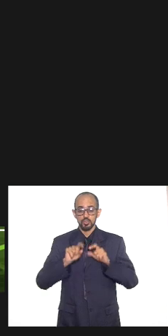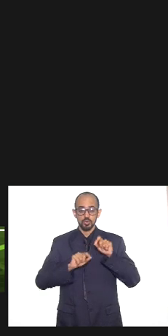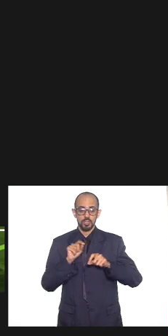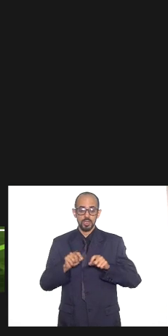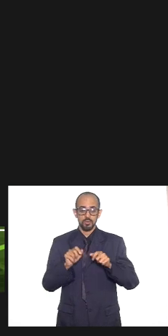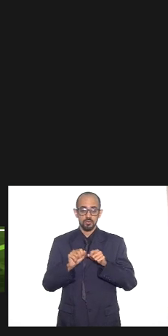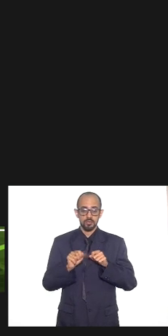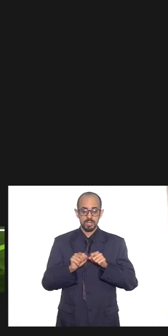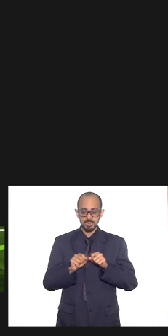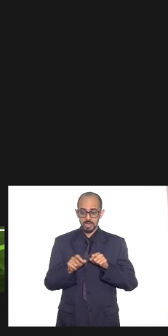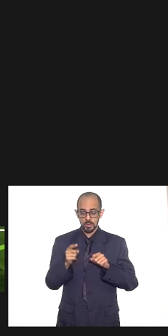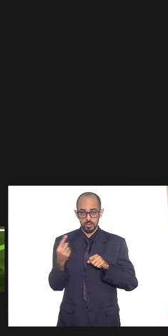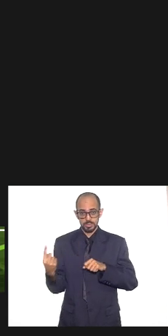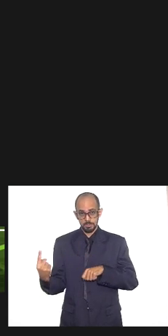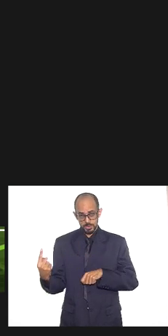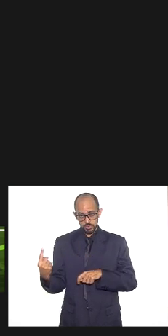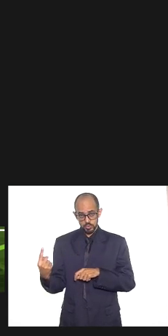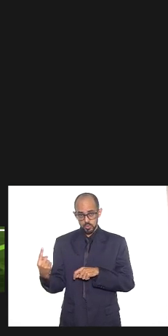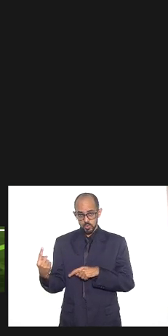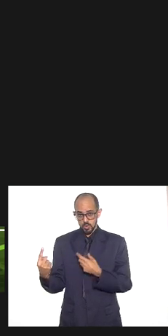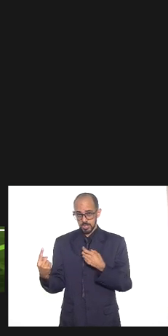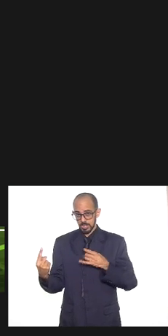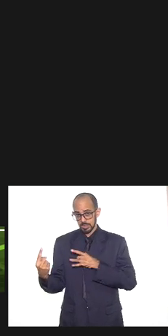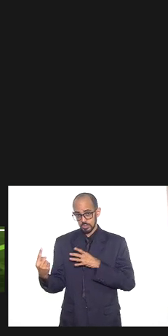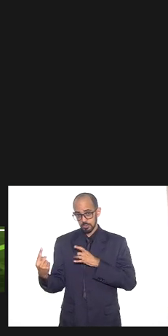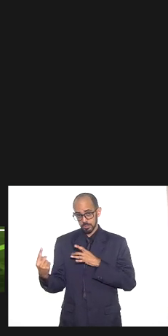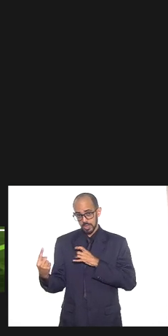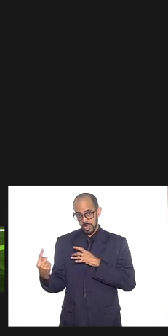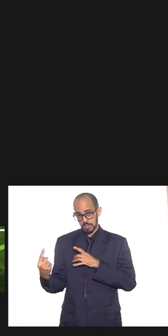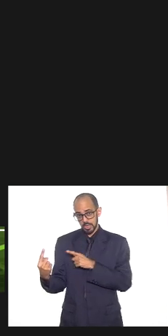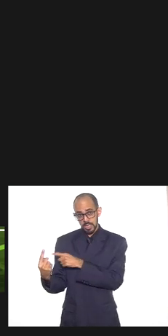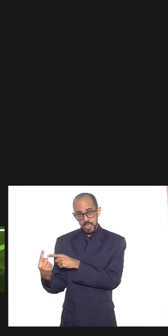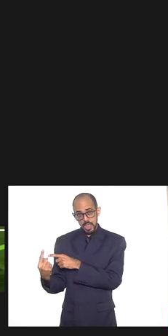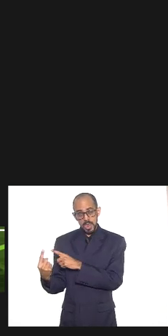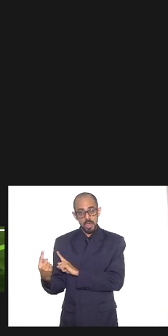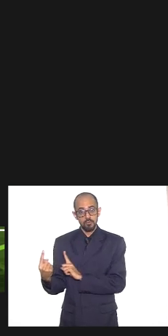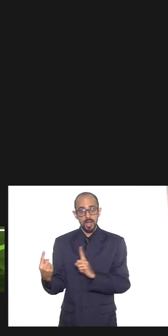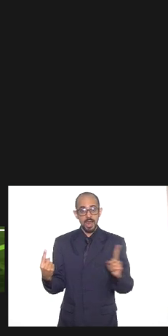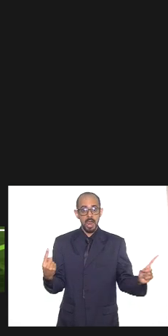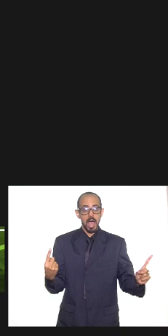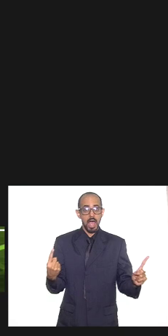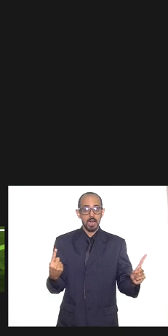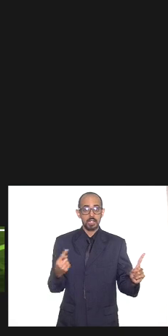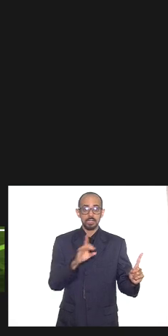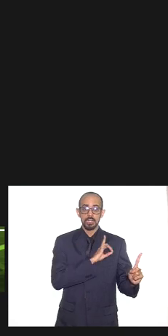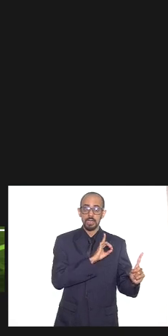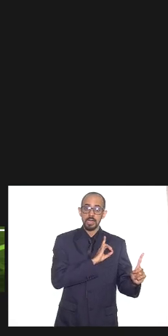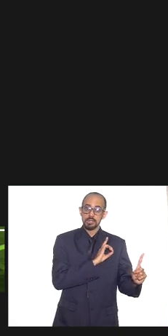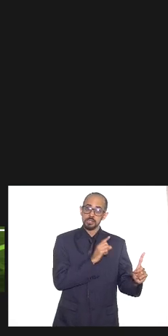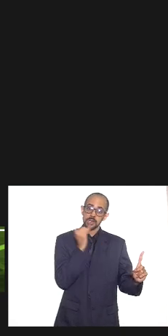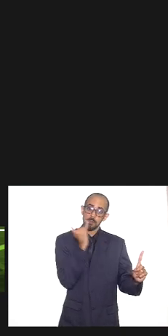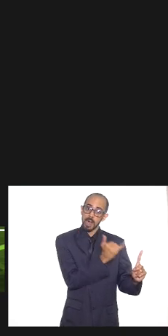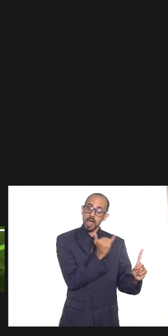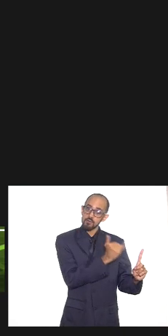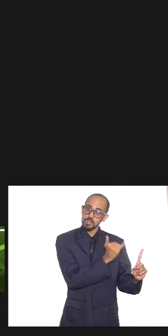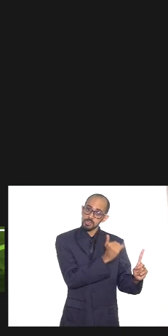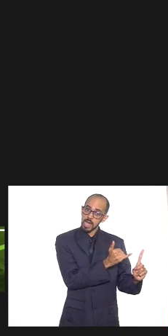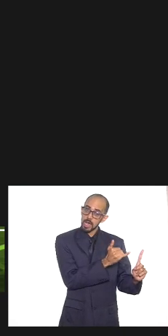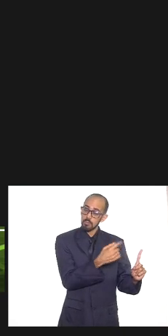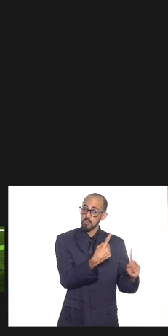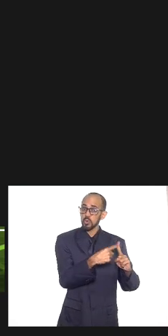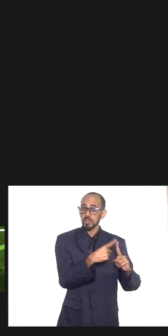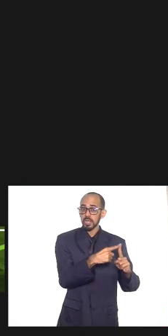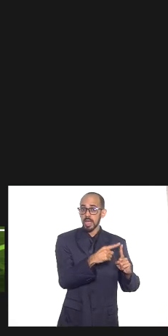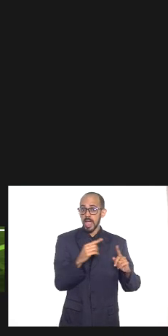que aquela pessoa que foi intimidada na comunidade venha a delegacia e informe tudo sabem por quê? porque essa pessoa reside ali porque essa pessoa